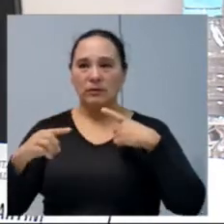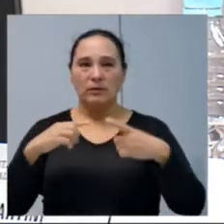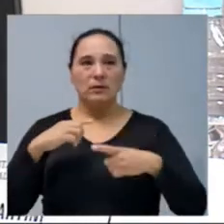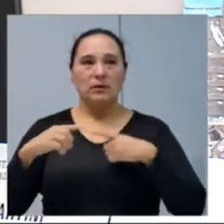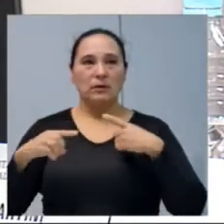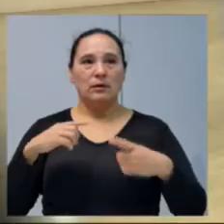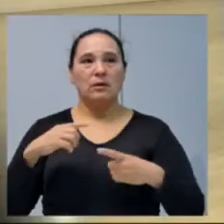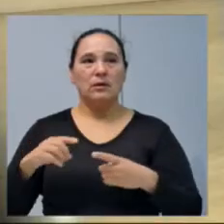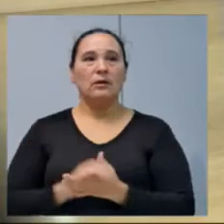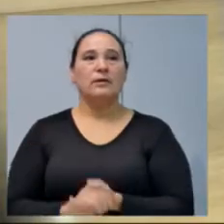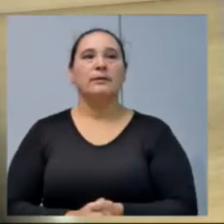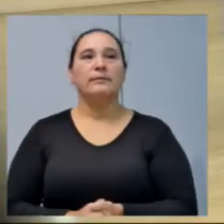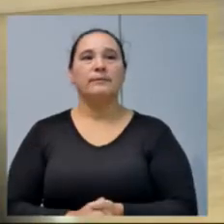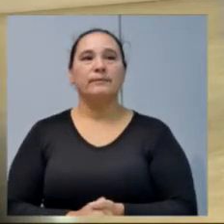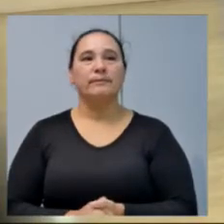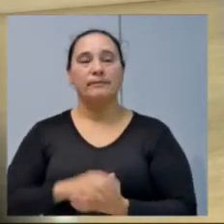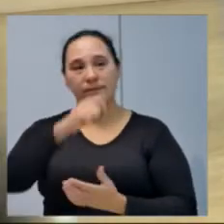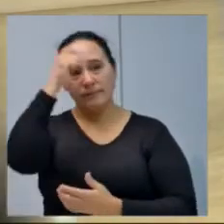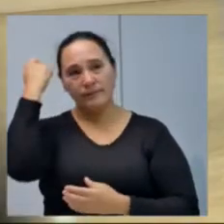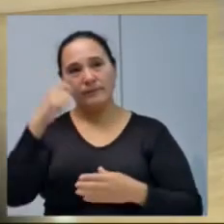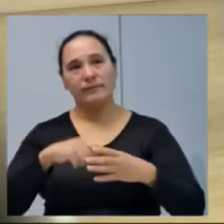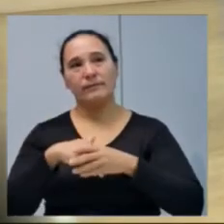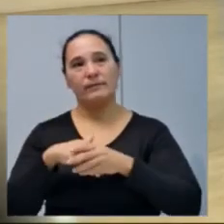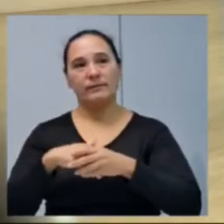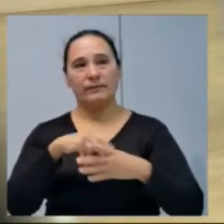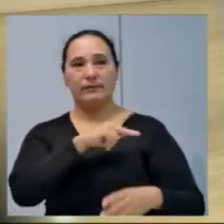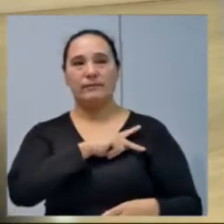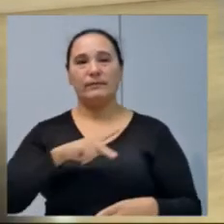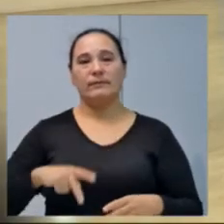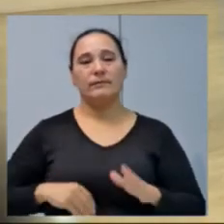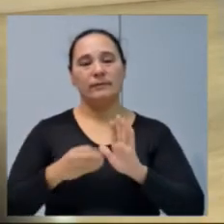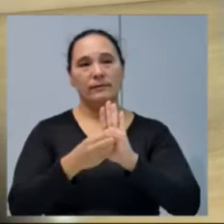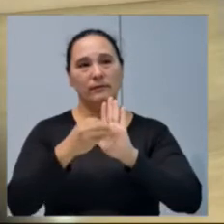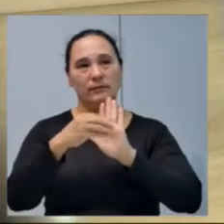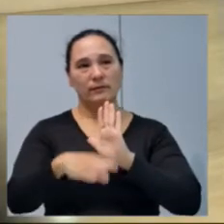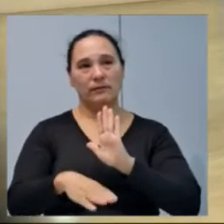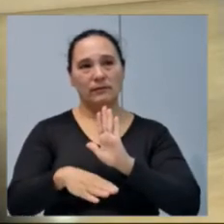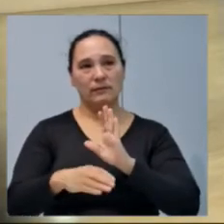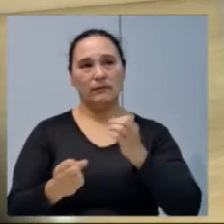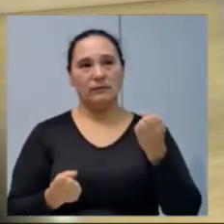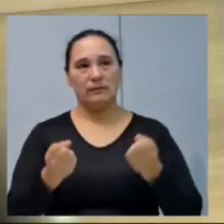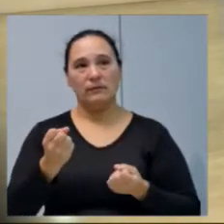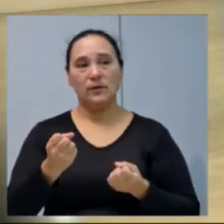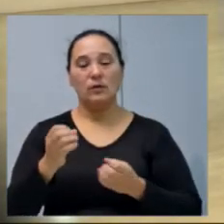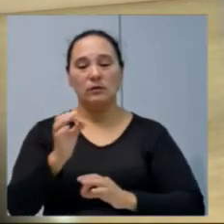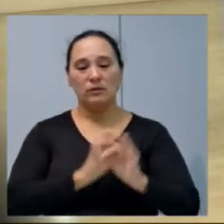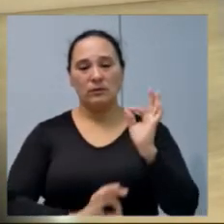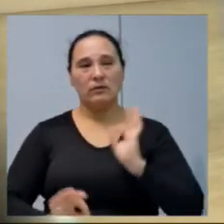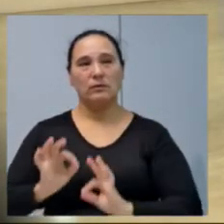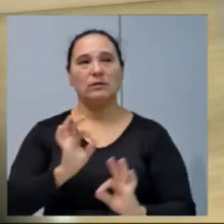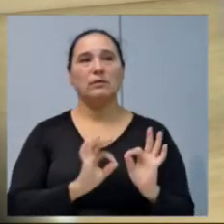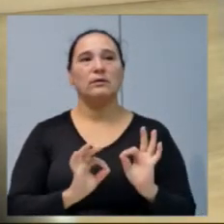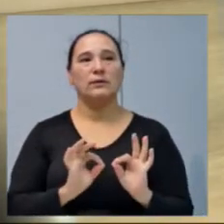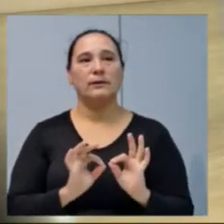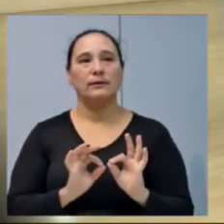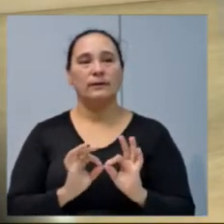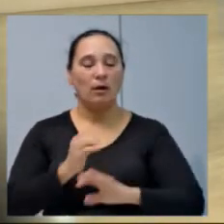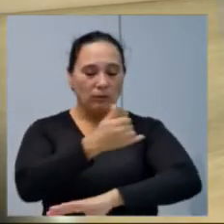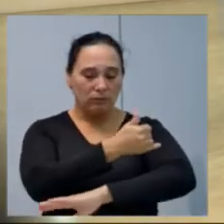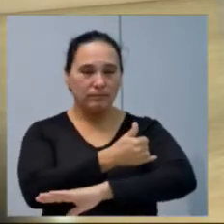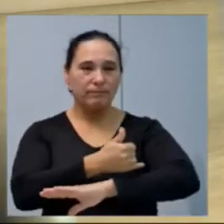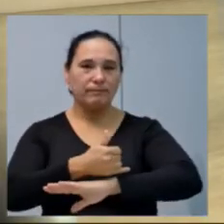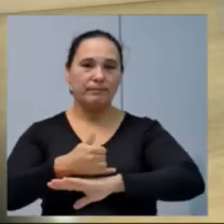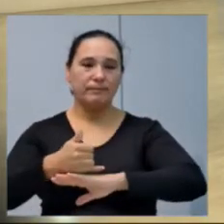vereador Luiz Augusto. Bem, Adriano, parabenizar, presidente, pela indicação. Você vê que a gente organiza a pavimentação